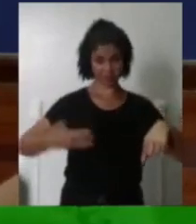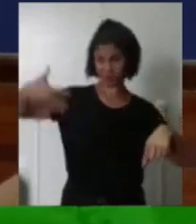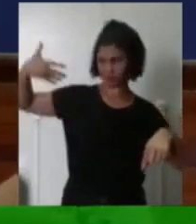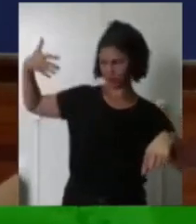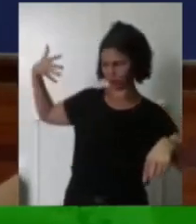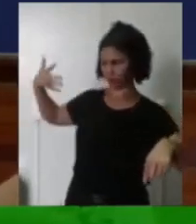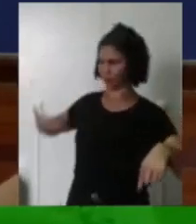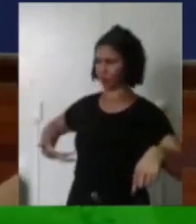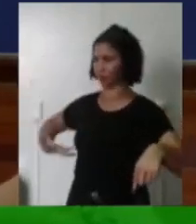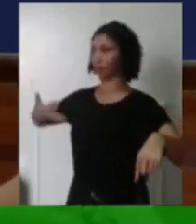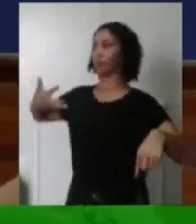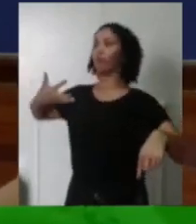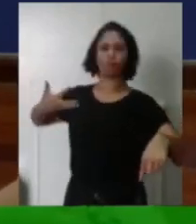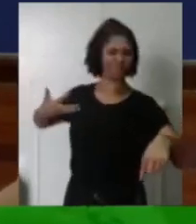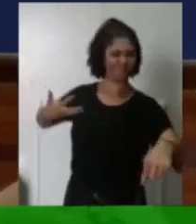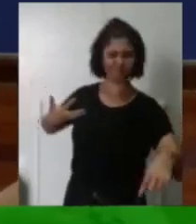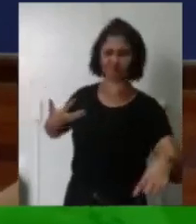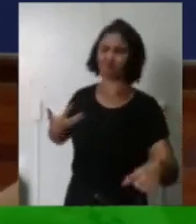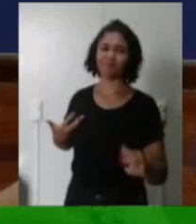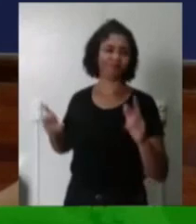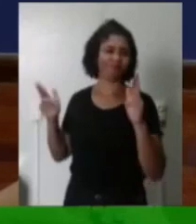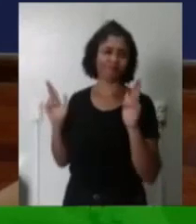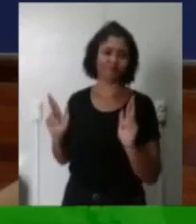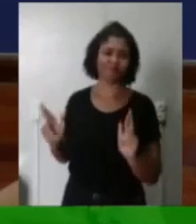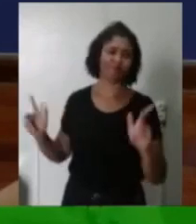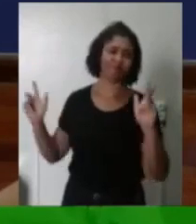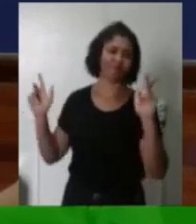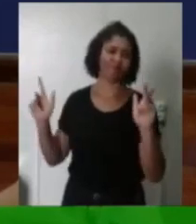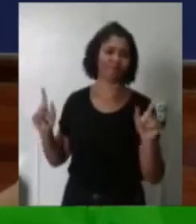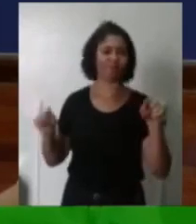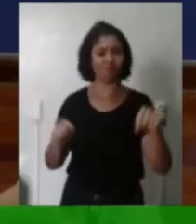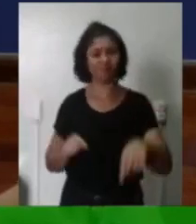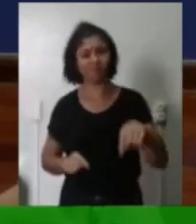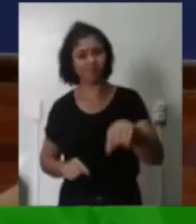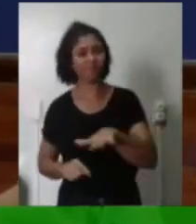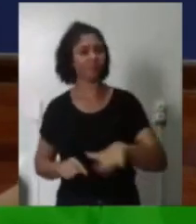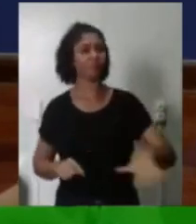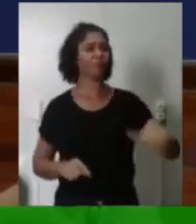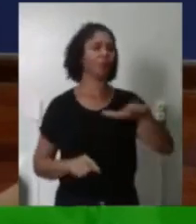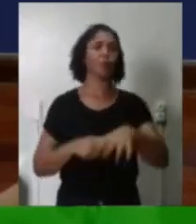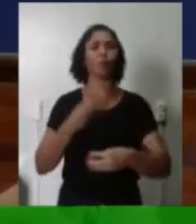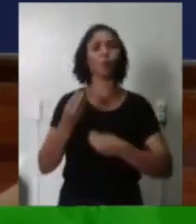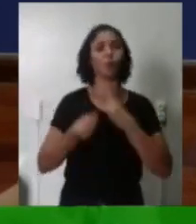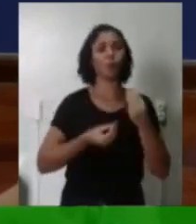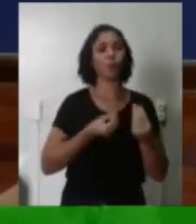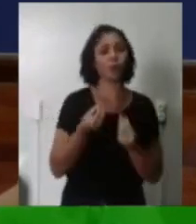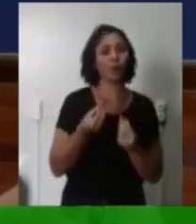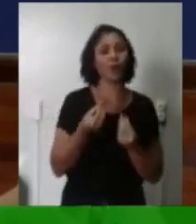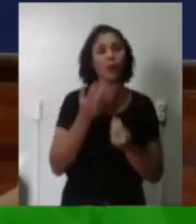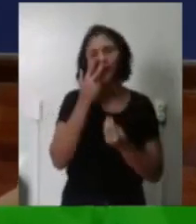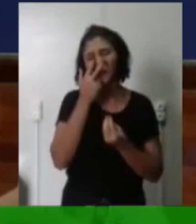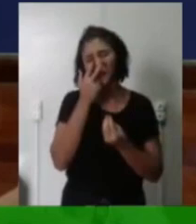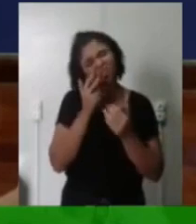nobres Hoje nós vivemos o tempo de paixões tristes